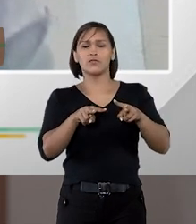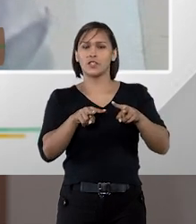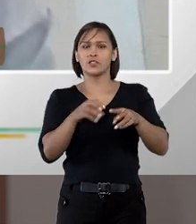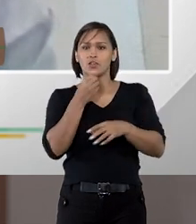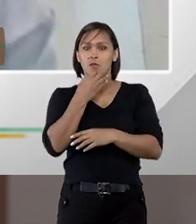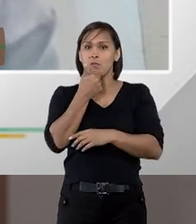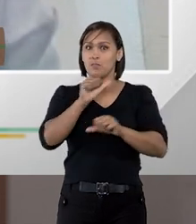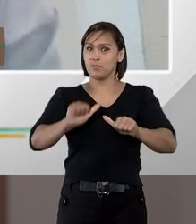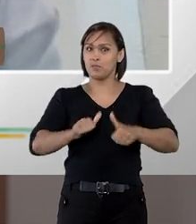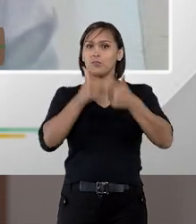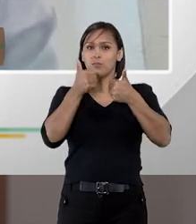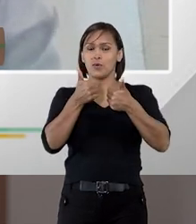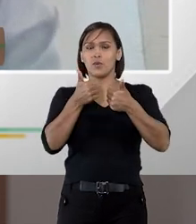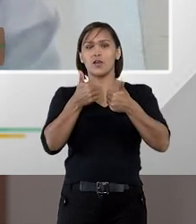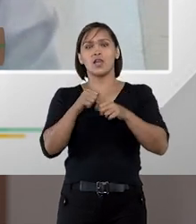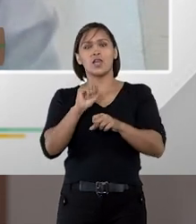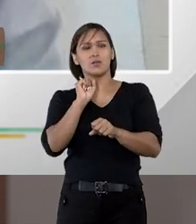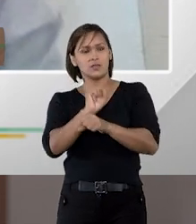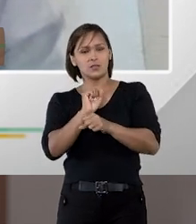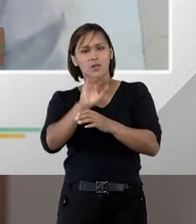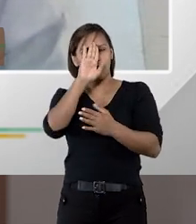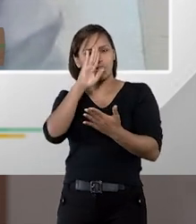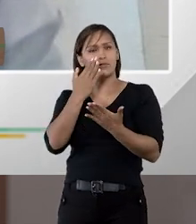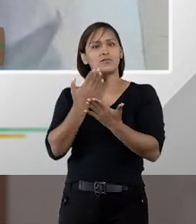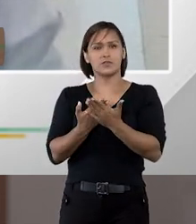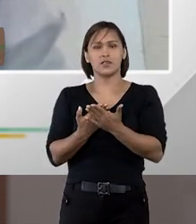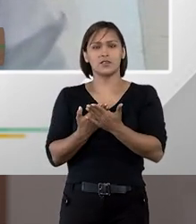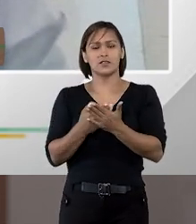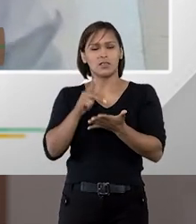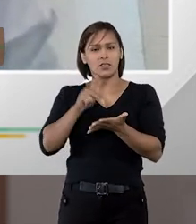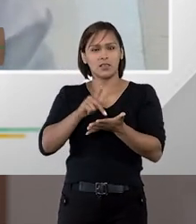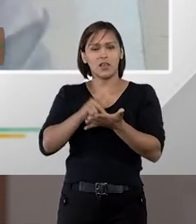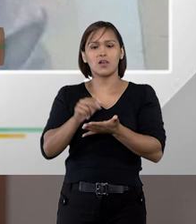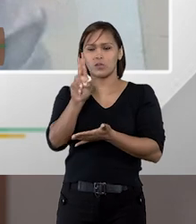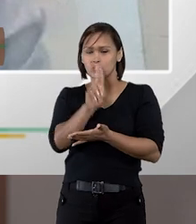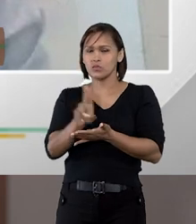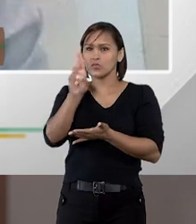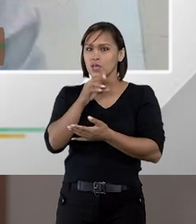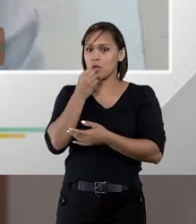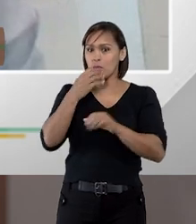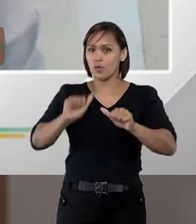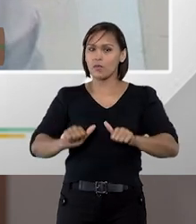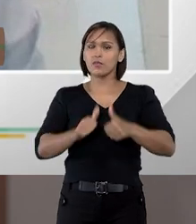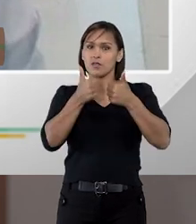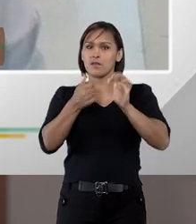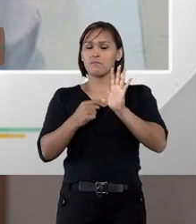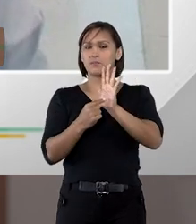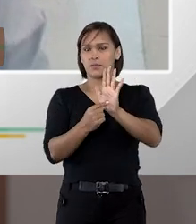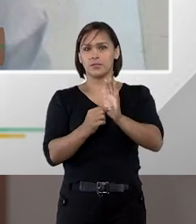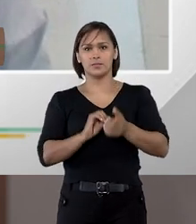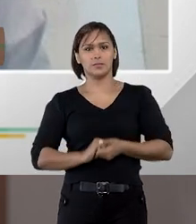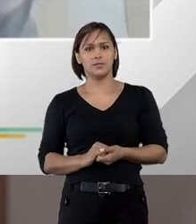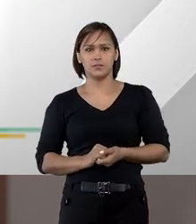forma, de forma muito positiva. Espero que ele seja bem utilizado, e que efetivamente se mostre positivo.